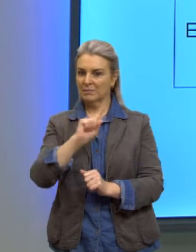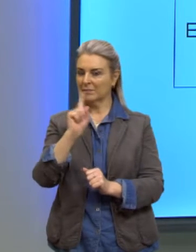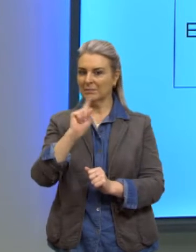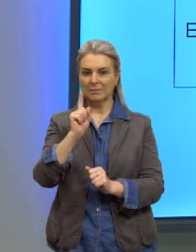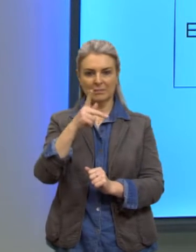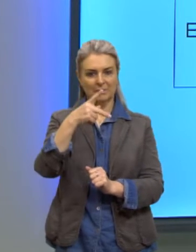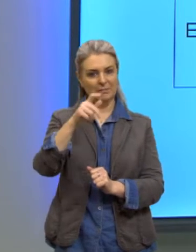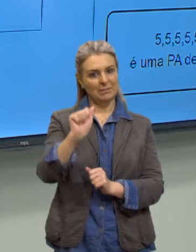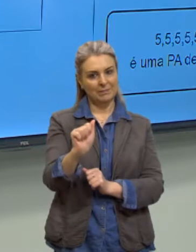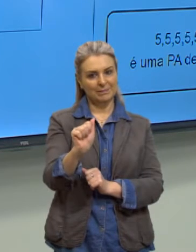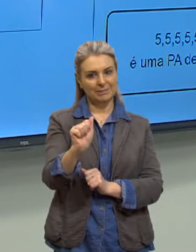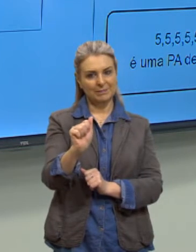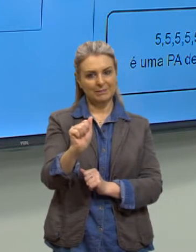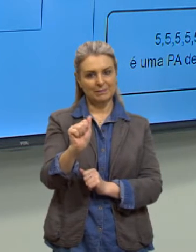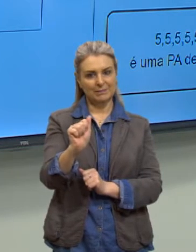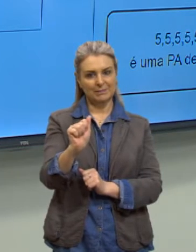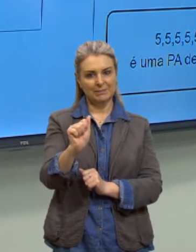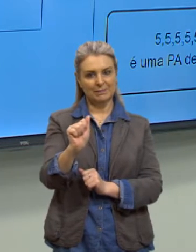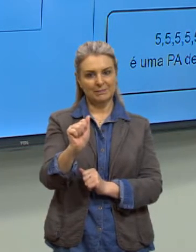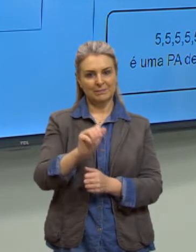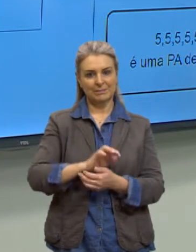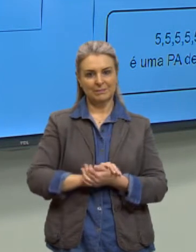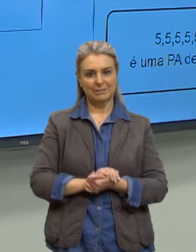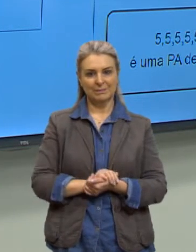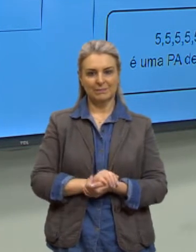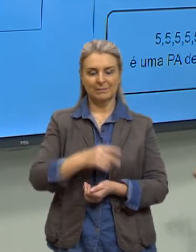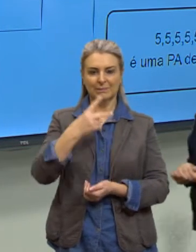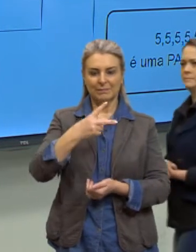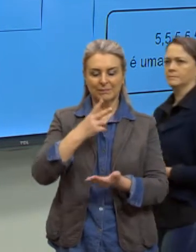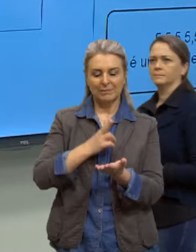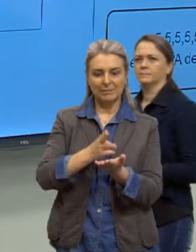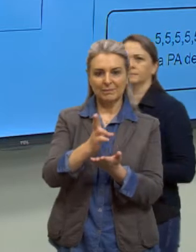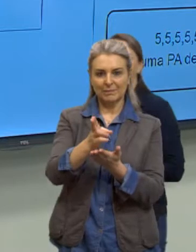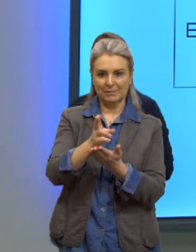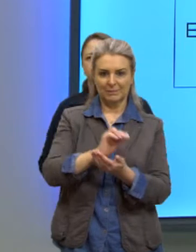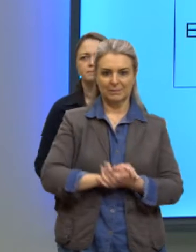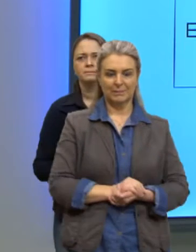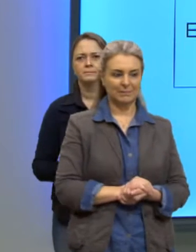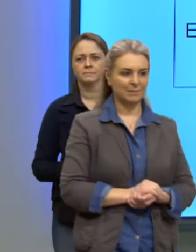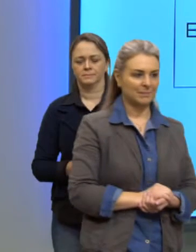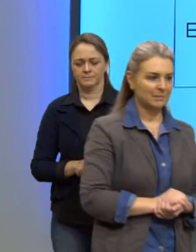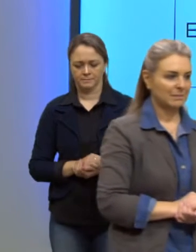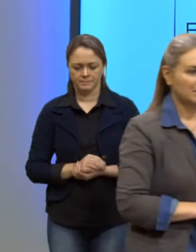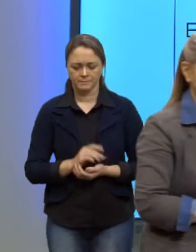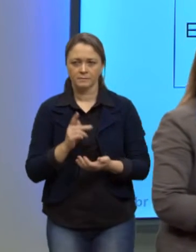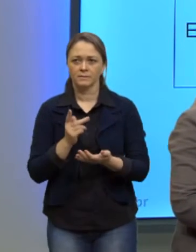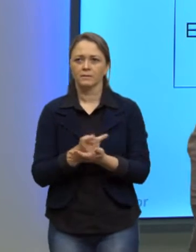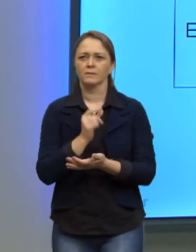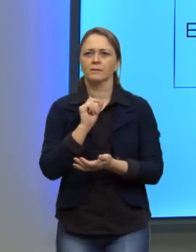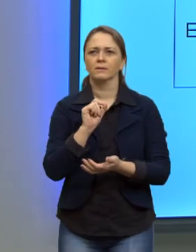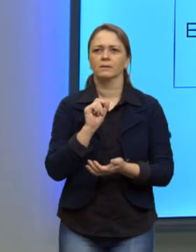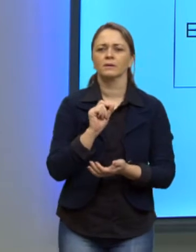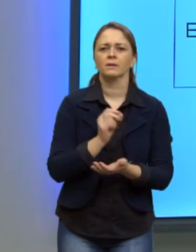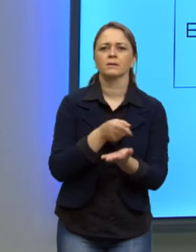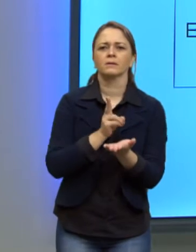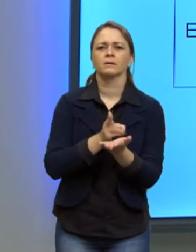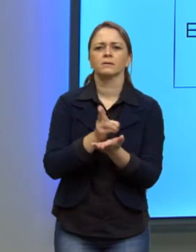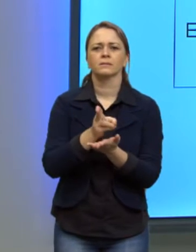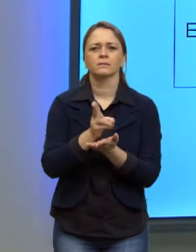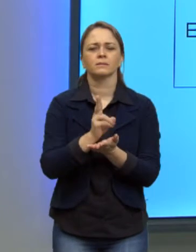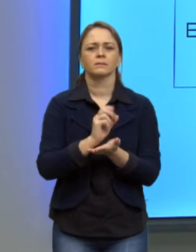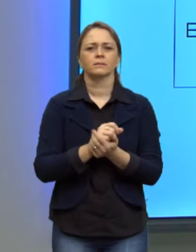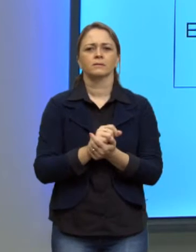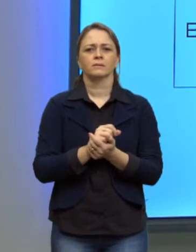aritmética, certo? A segunda sequência, o que está acontecendo? Ela é uma sequência que é